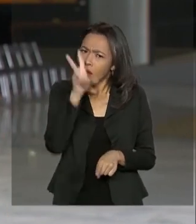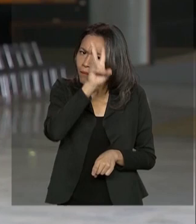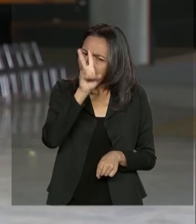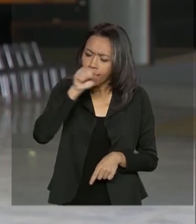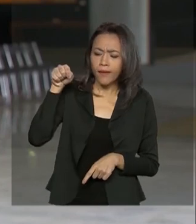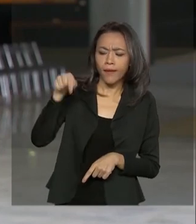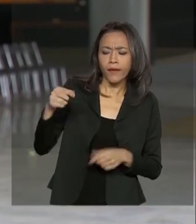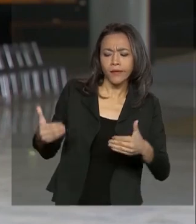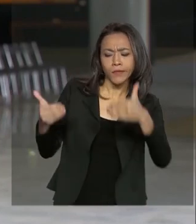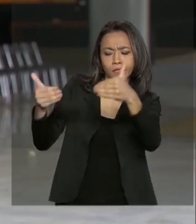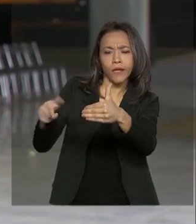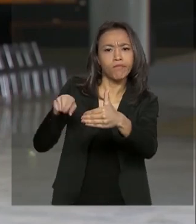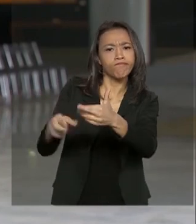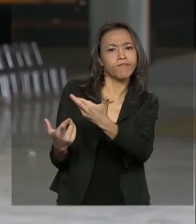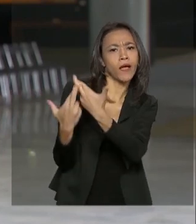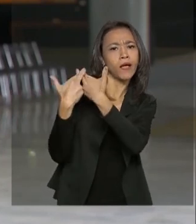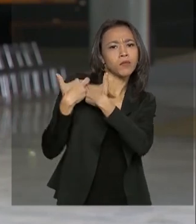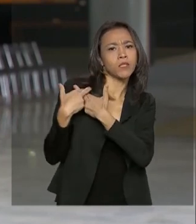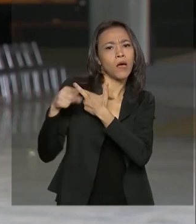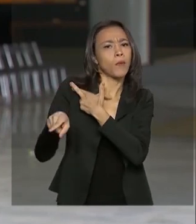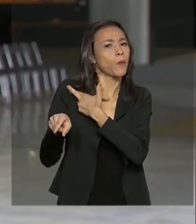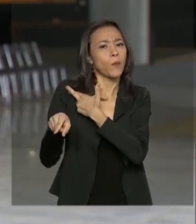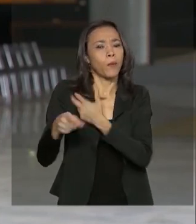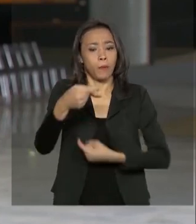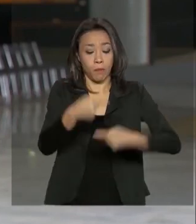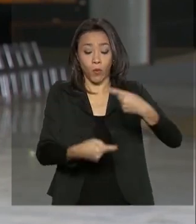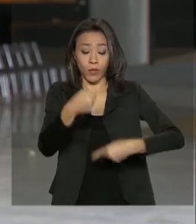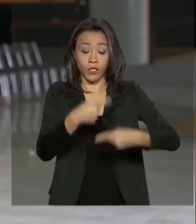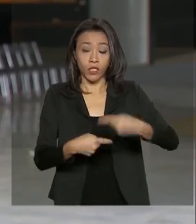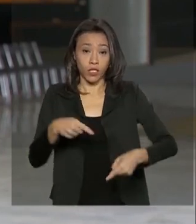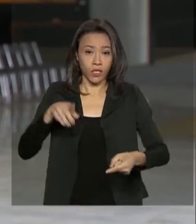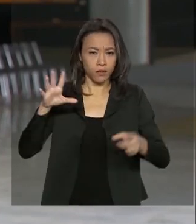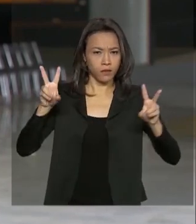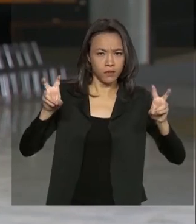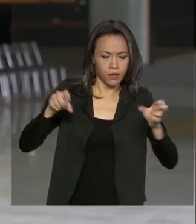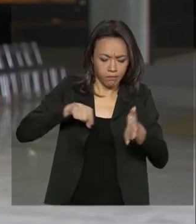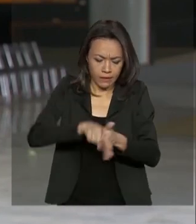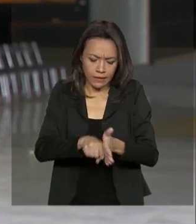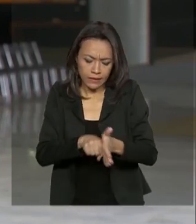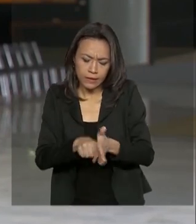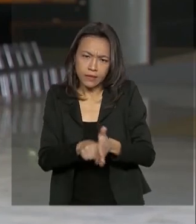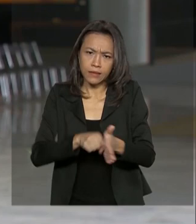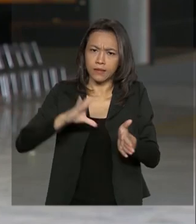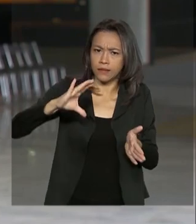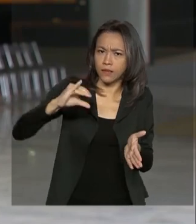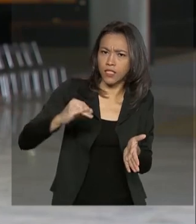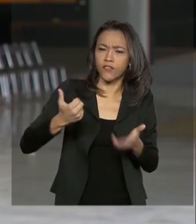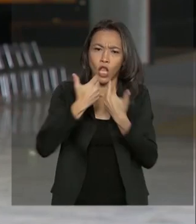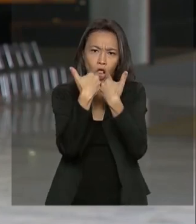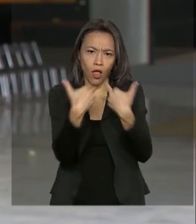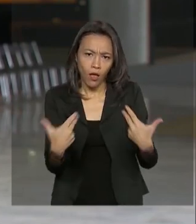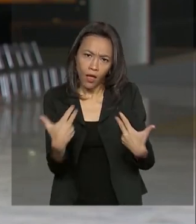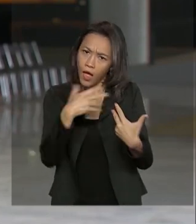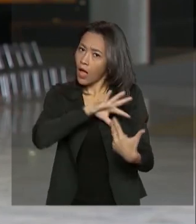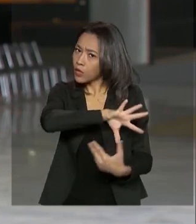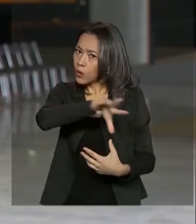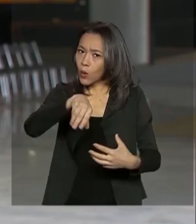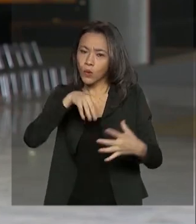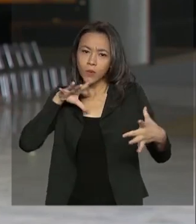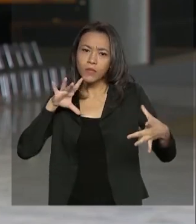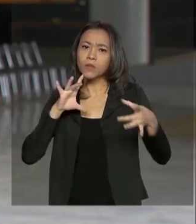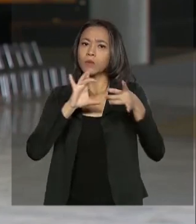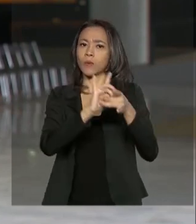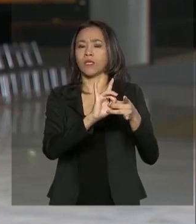ministério, ele é responsável pelas políticas relacionadas a pesquisas científicas, inovação, enfim, a todas essas questões de